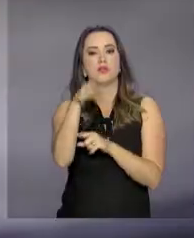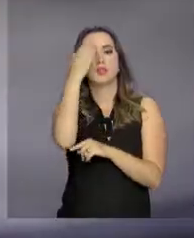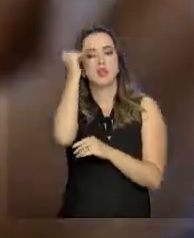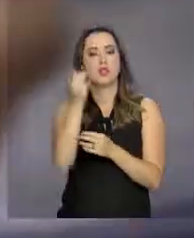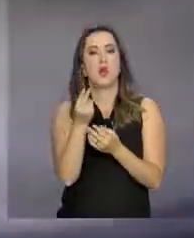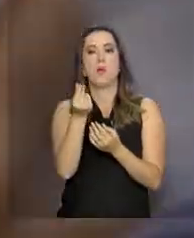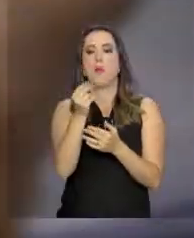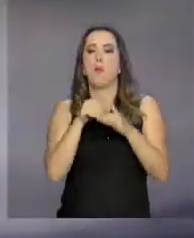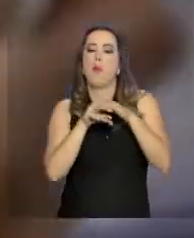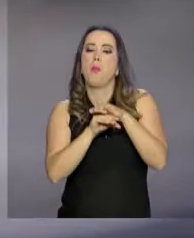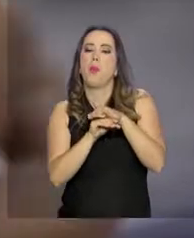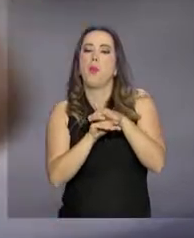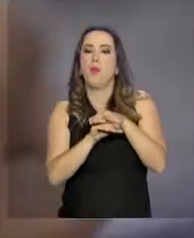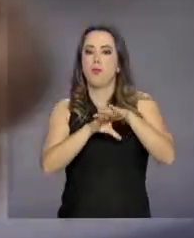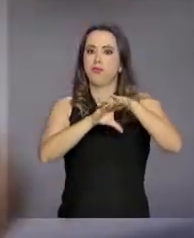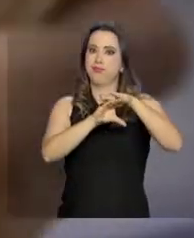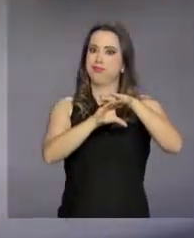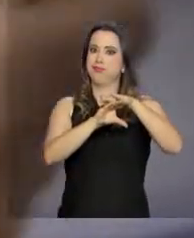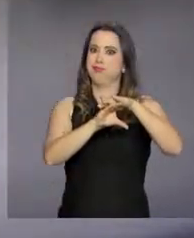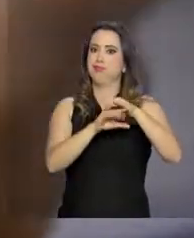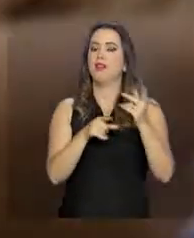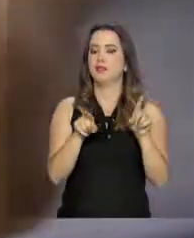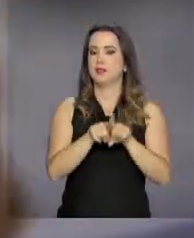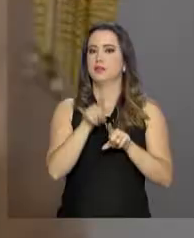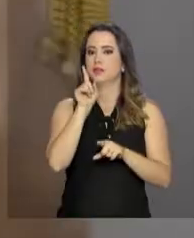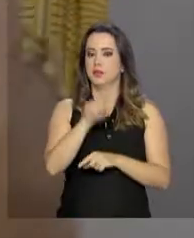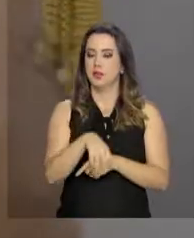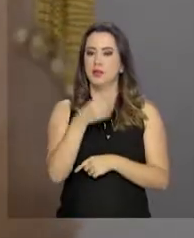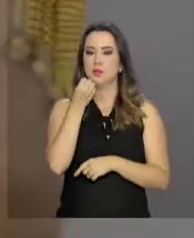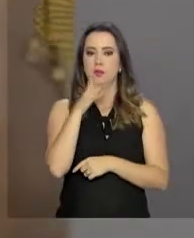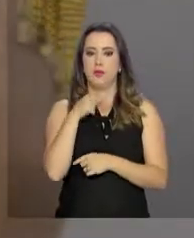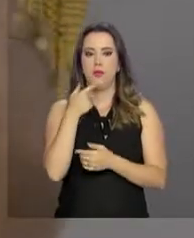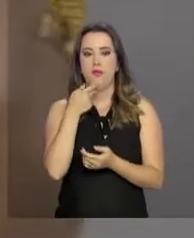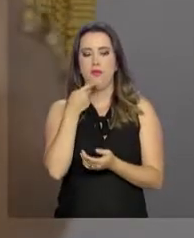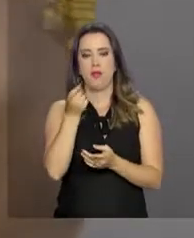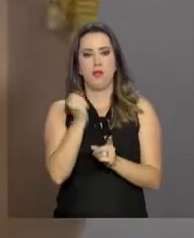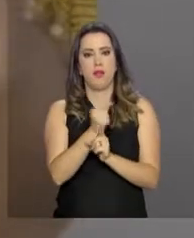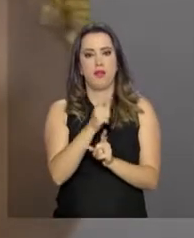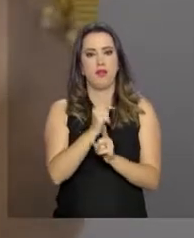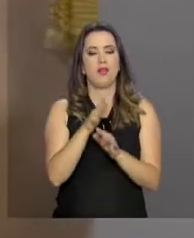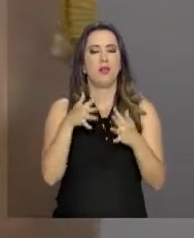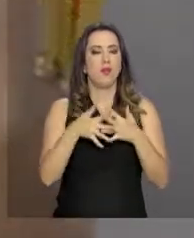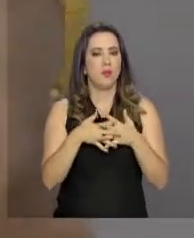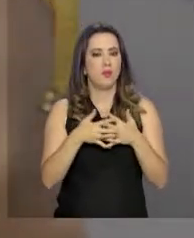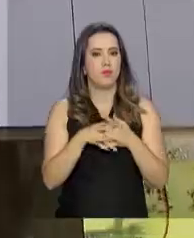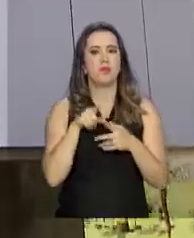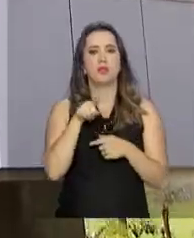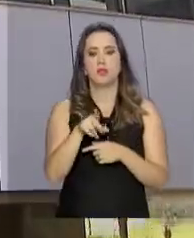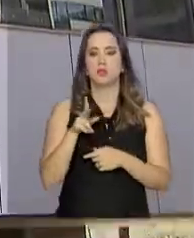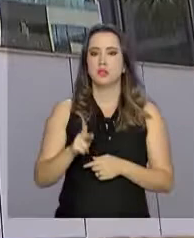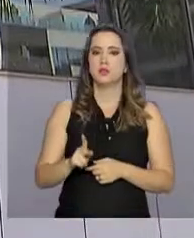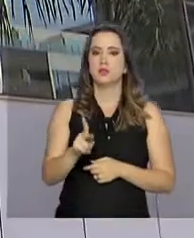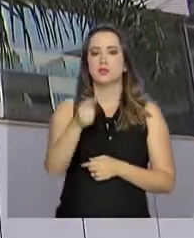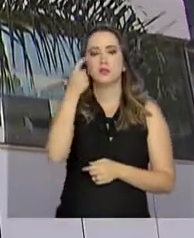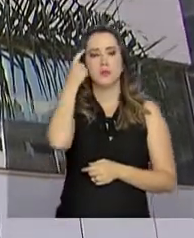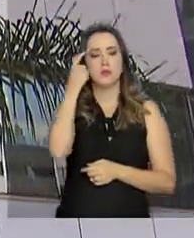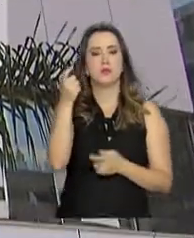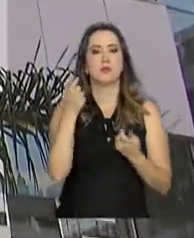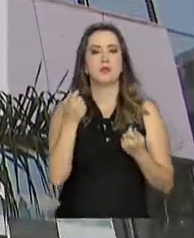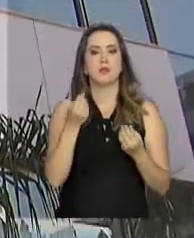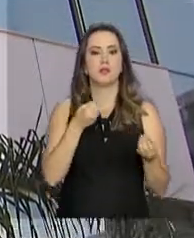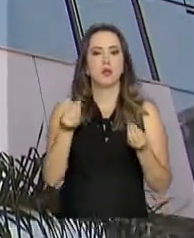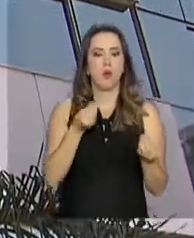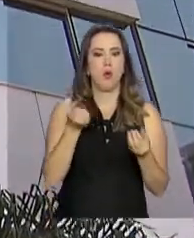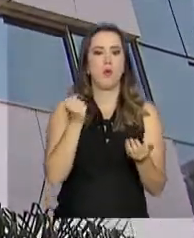besta e, às vezes, é um dinheirinho bom. E, cara, esse negócio de aluguel é complicado, porque você sempre pensa que não consegue